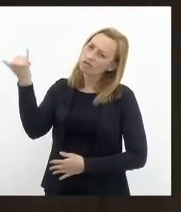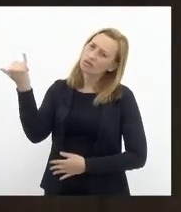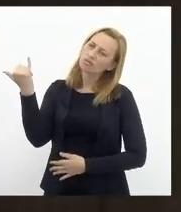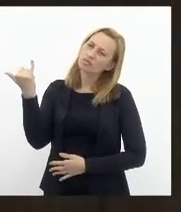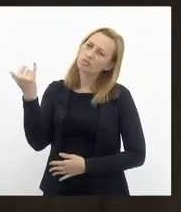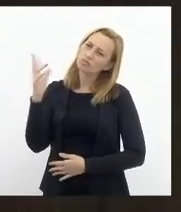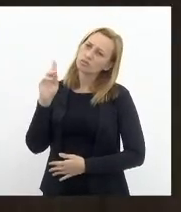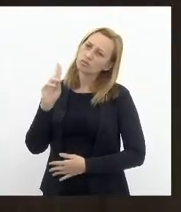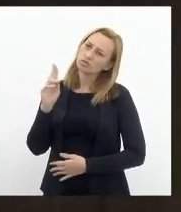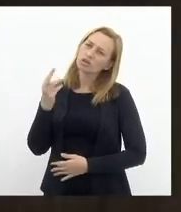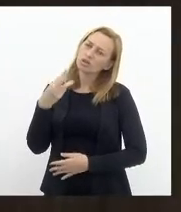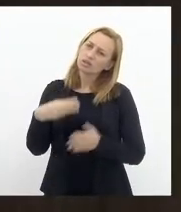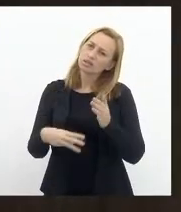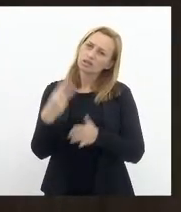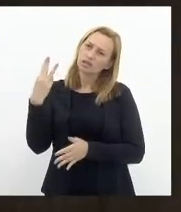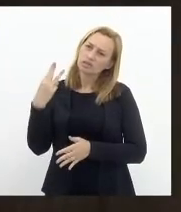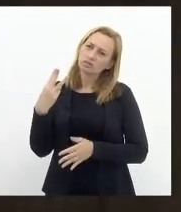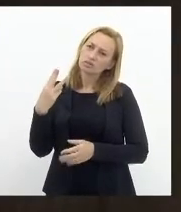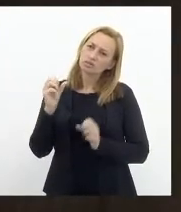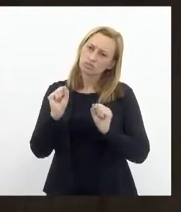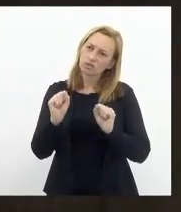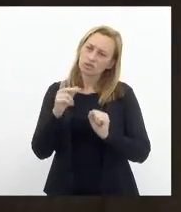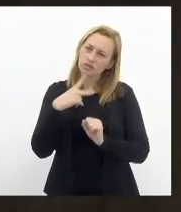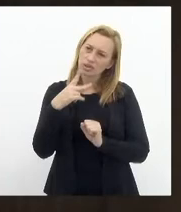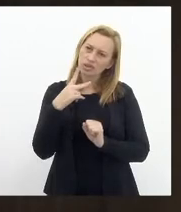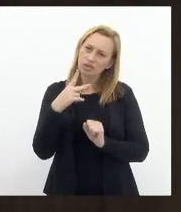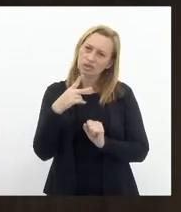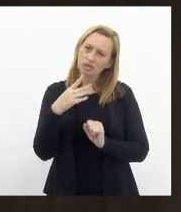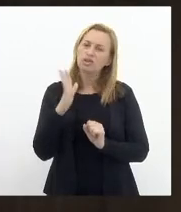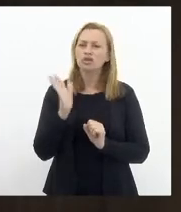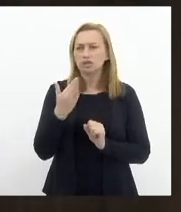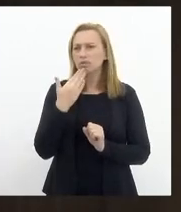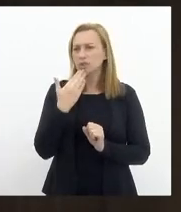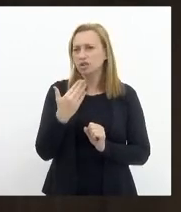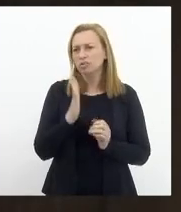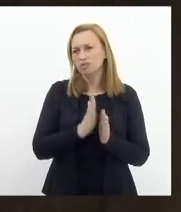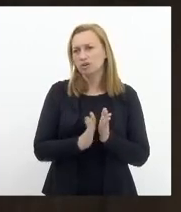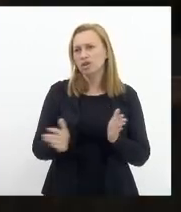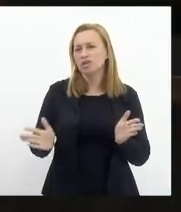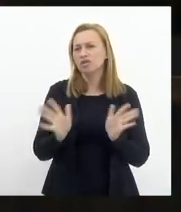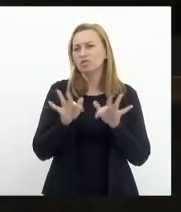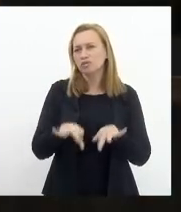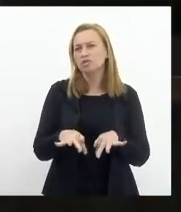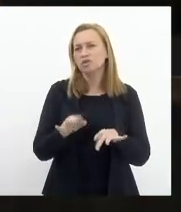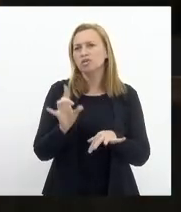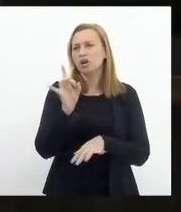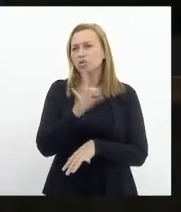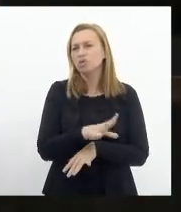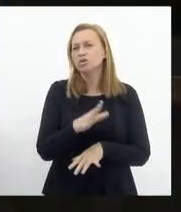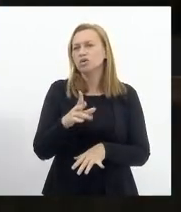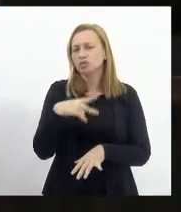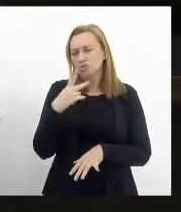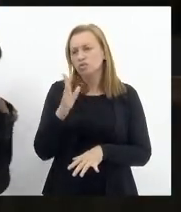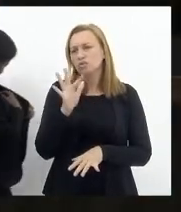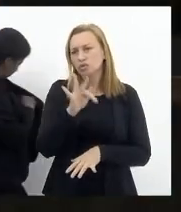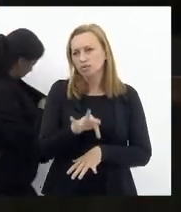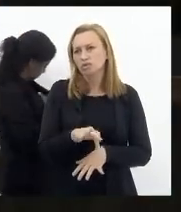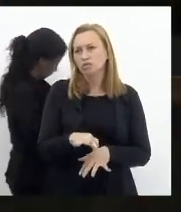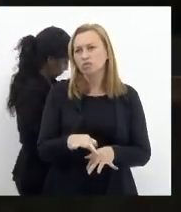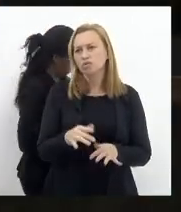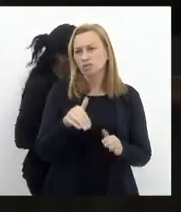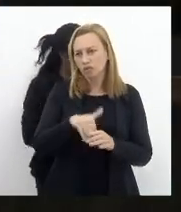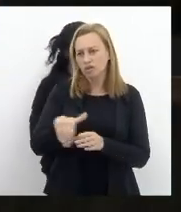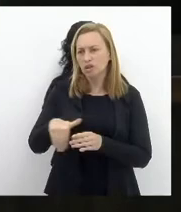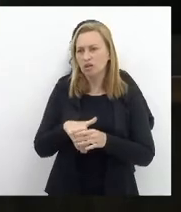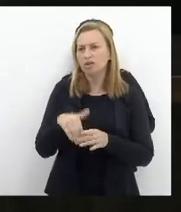três vezes pelo deputado não tem problema vossa excelência eu já tinha pedido pela ordem final da última nós iremos votar agora